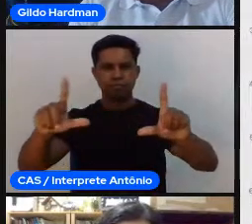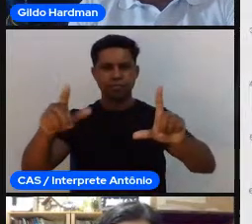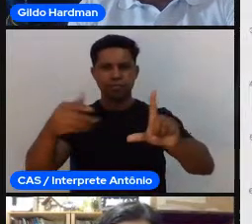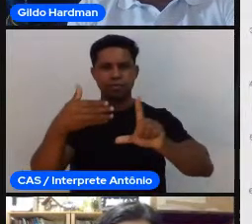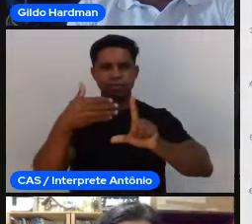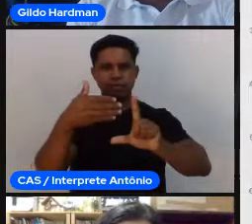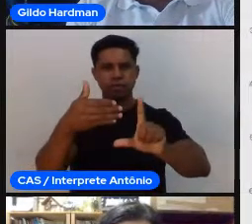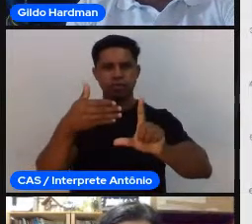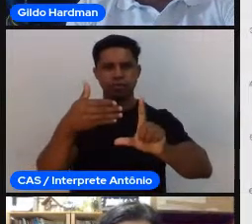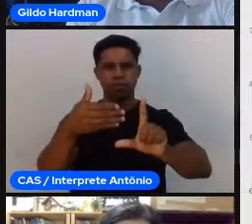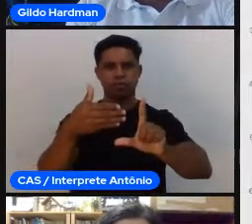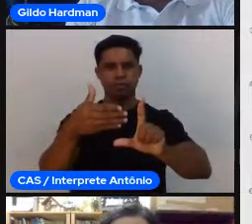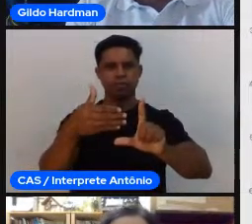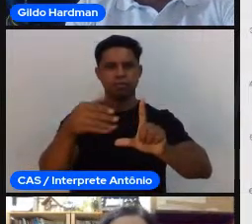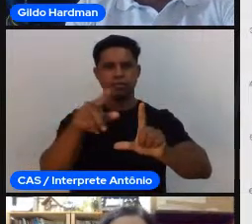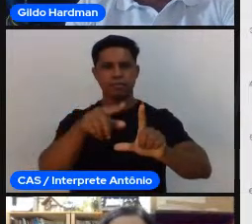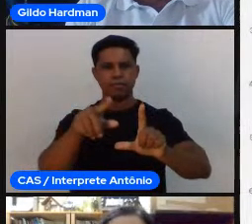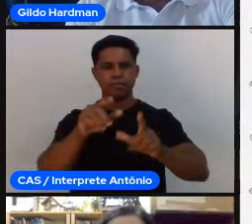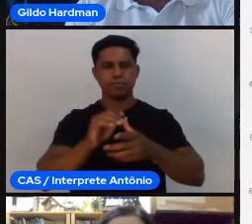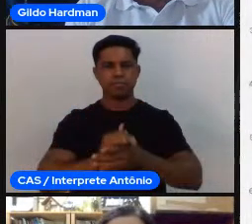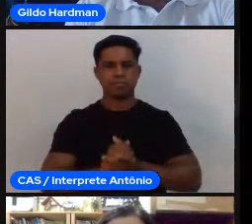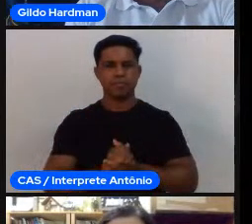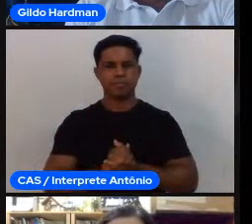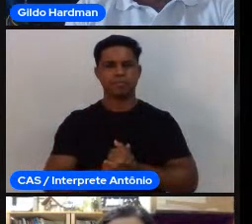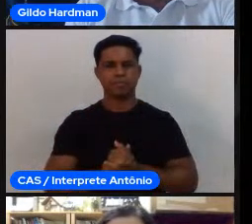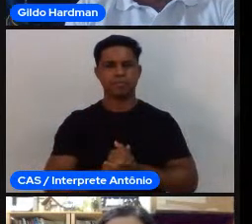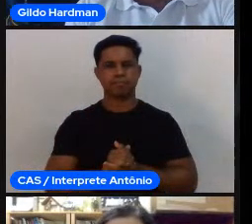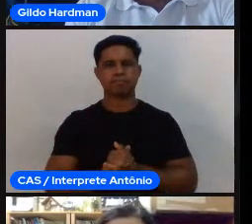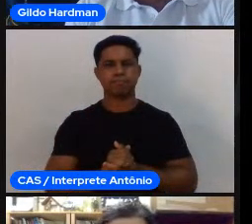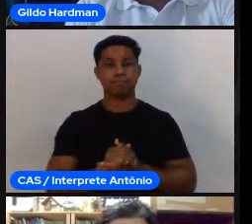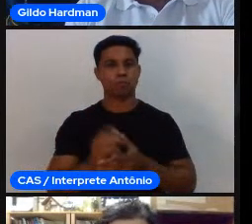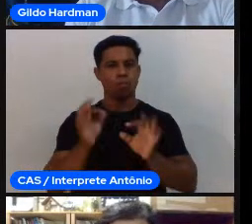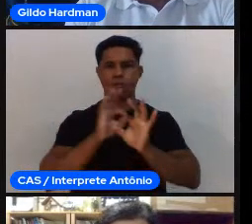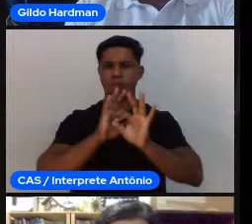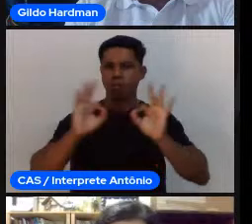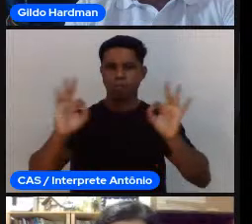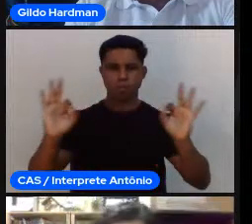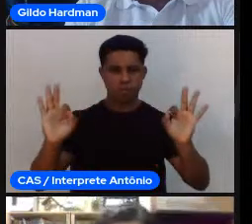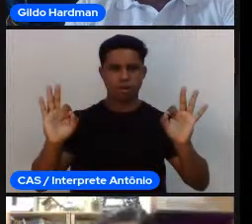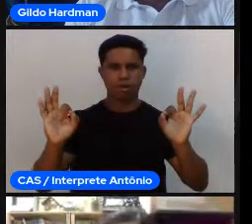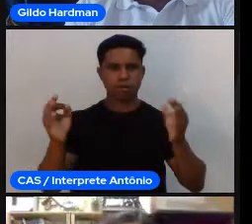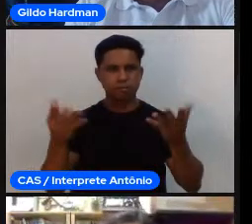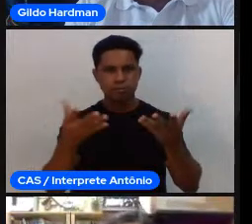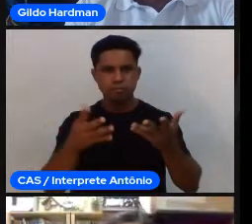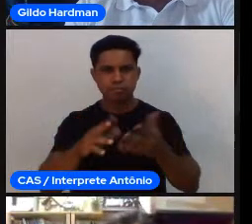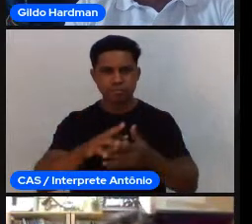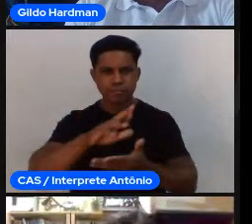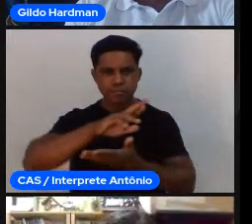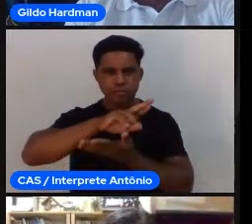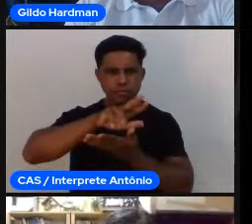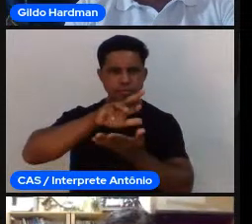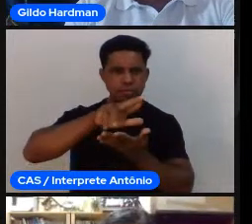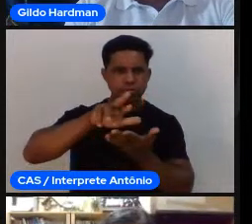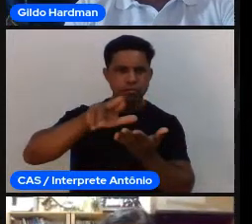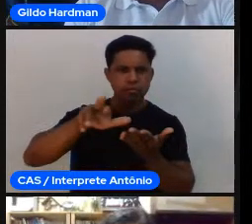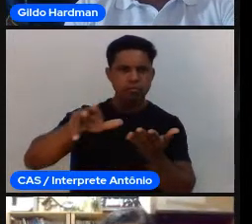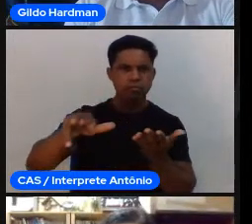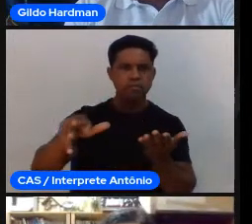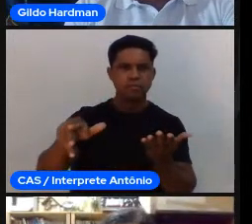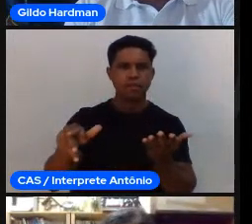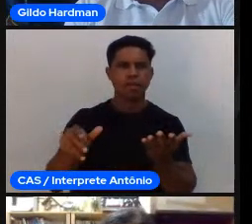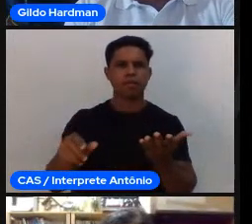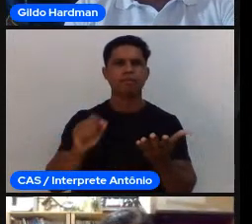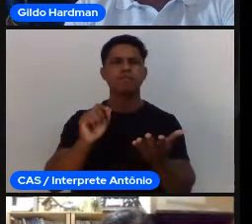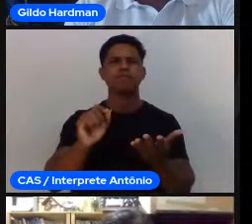Perfeito. Ótimo. Tem uma série de instituições e de fomentos que